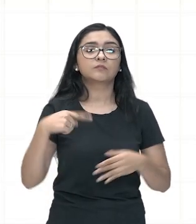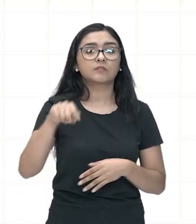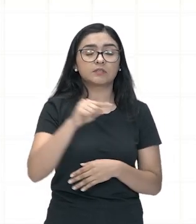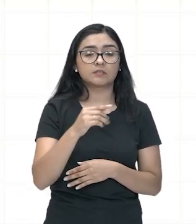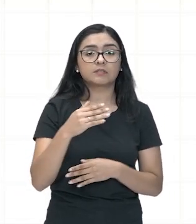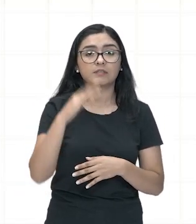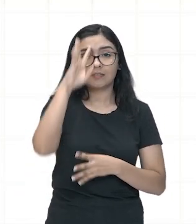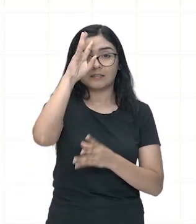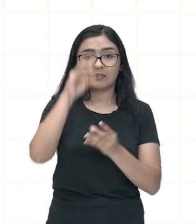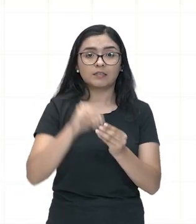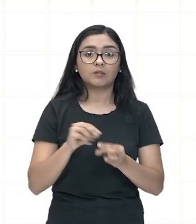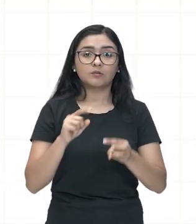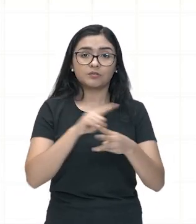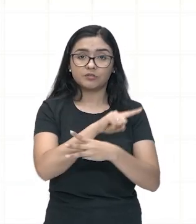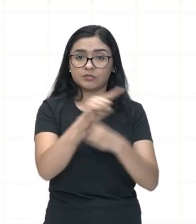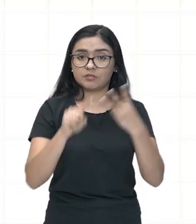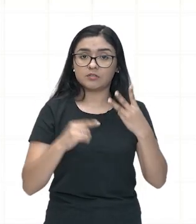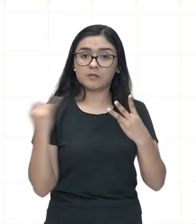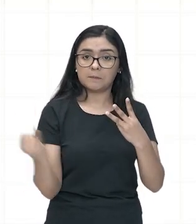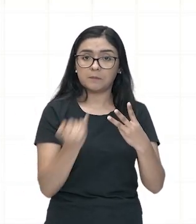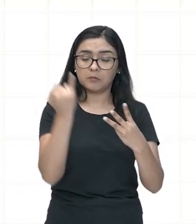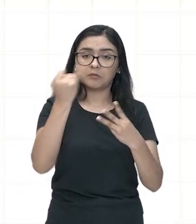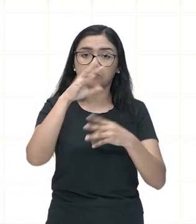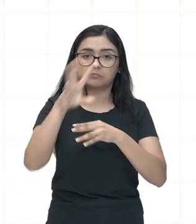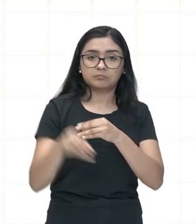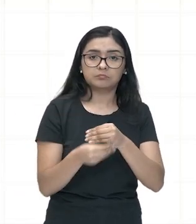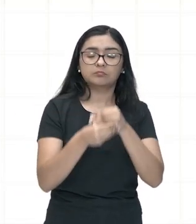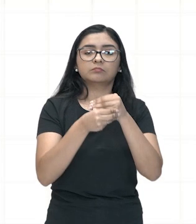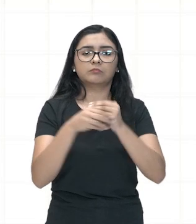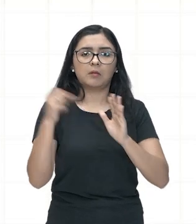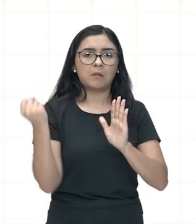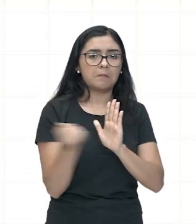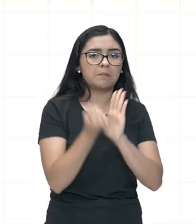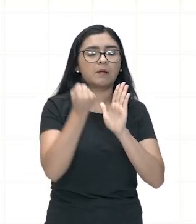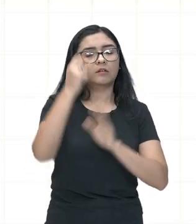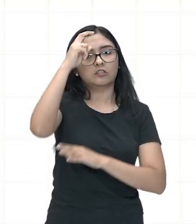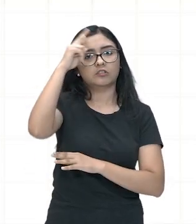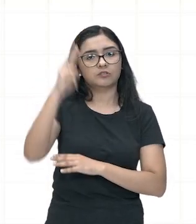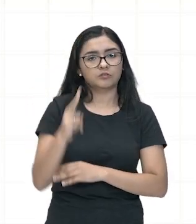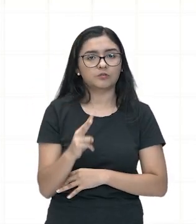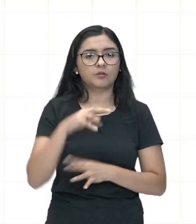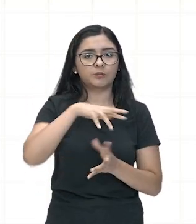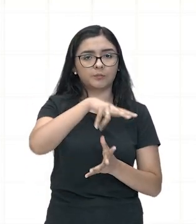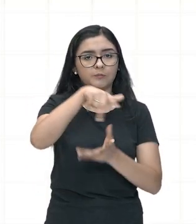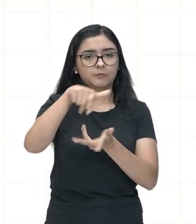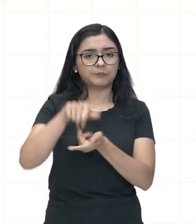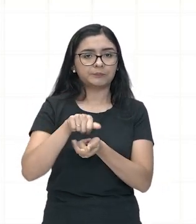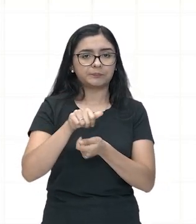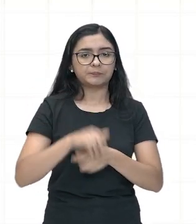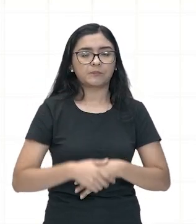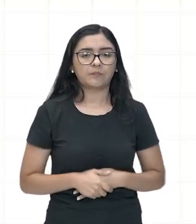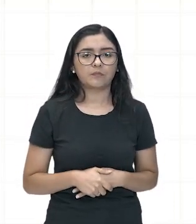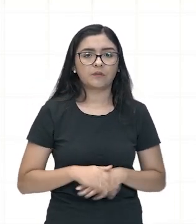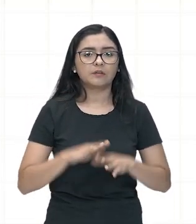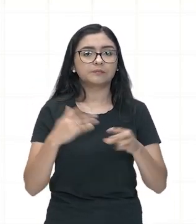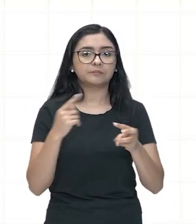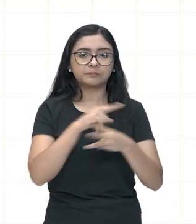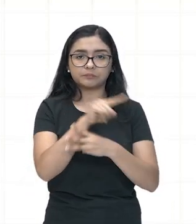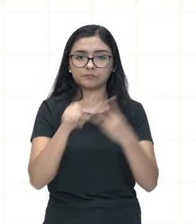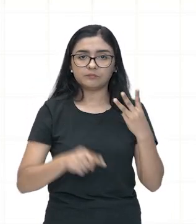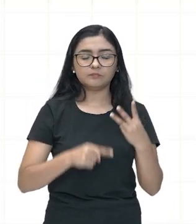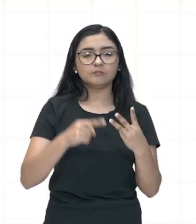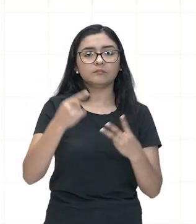eles foram importantes e contribuíram, deixando aí um legado para a história do mundo. Olha só, esses pensadores então